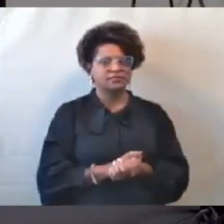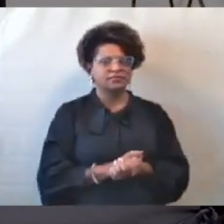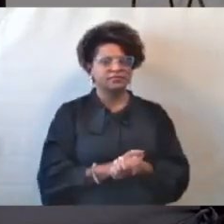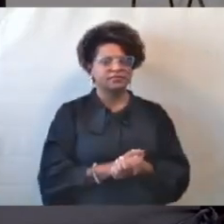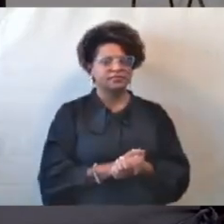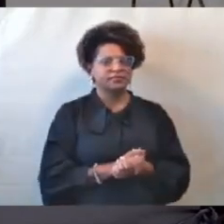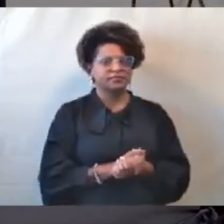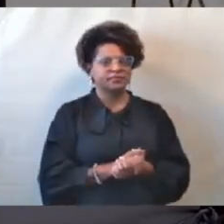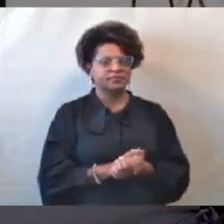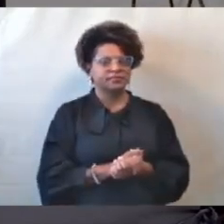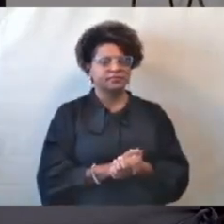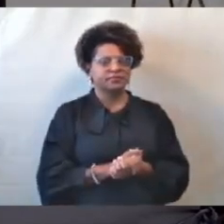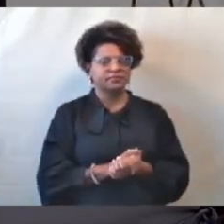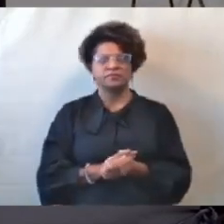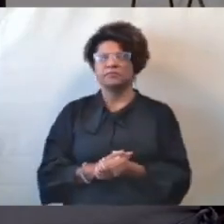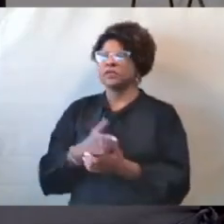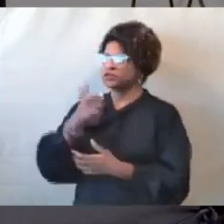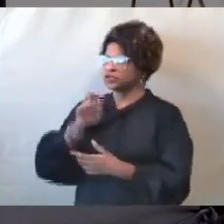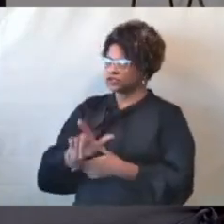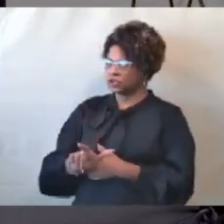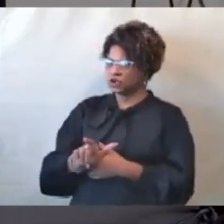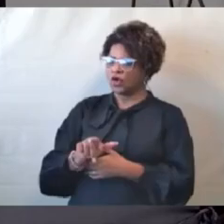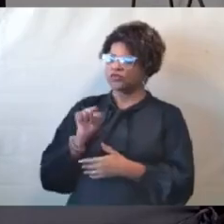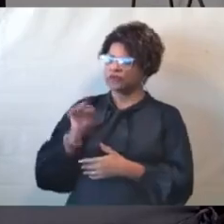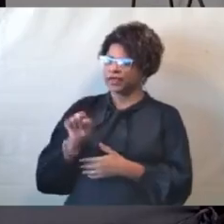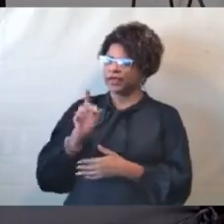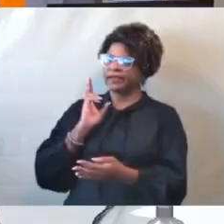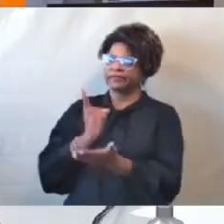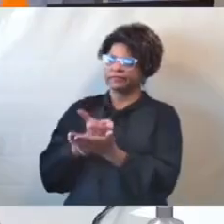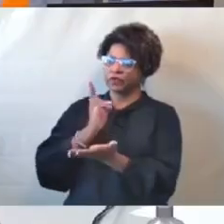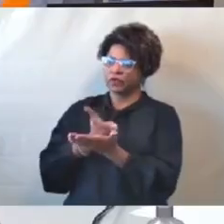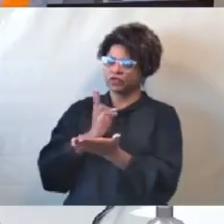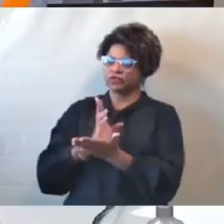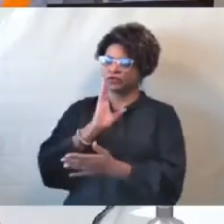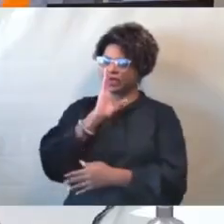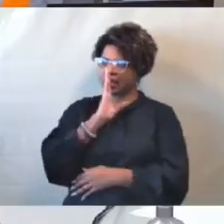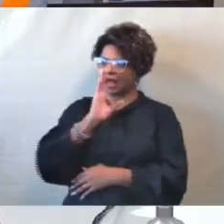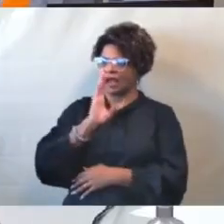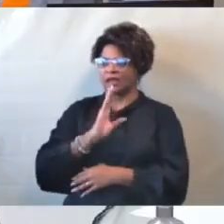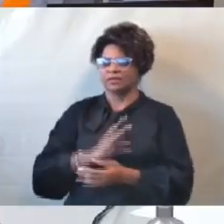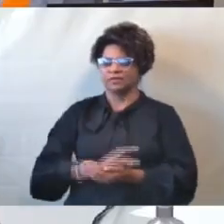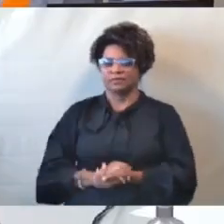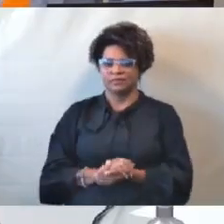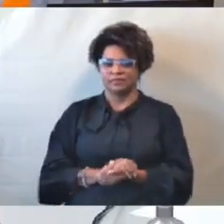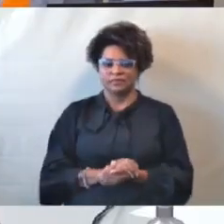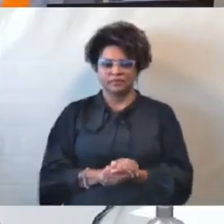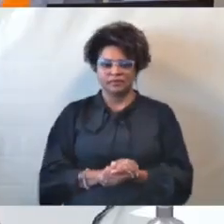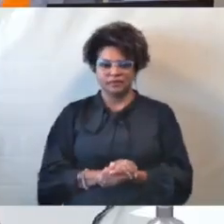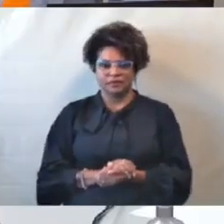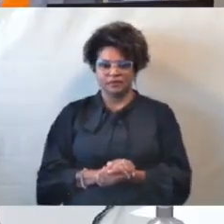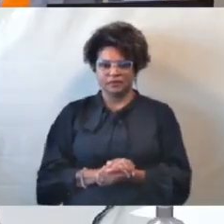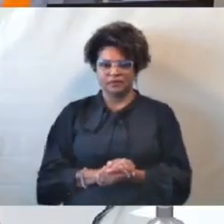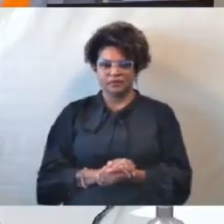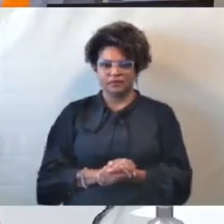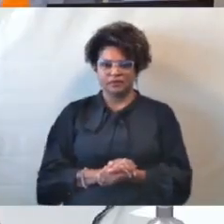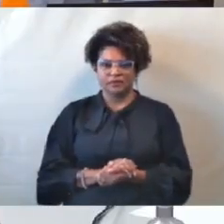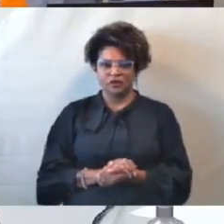Eu faço registro de que o investigado utiliza-se da faculdade de permanecer em silêncio.